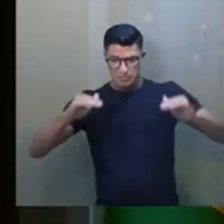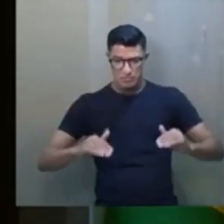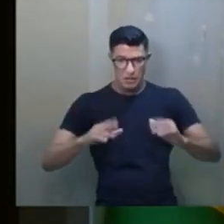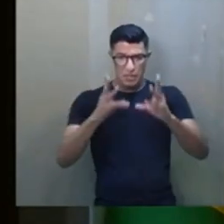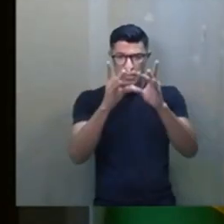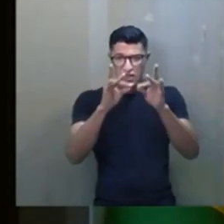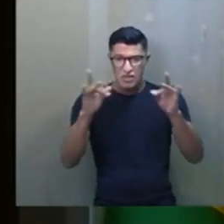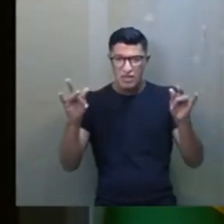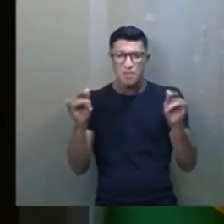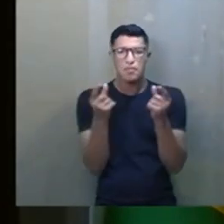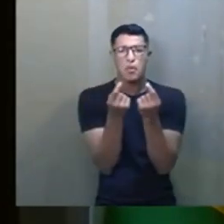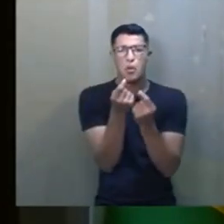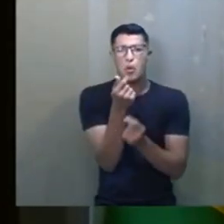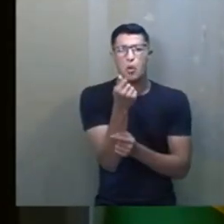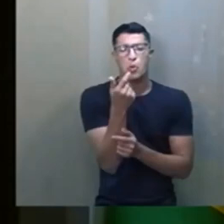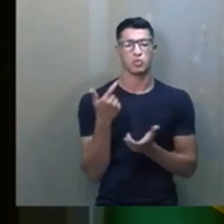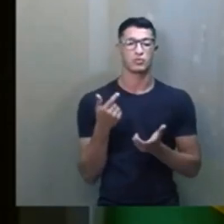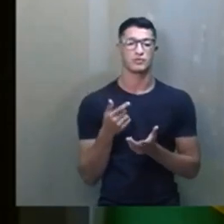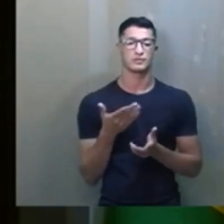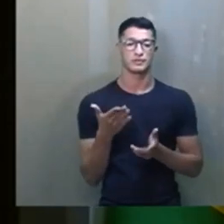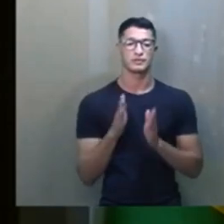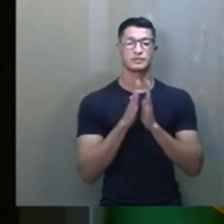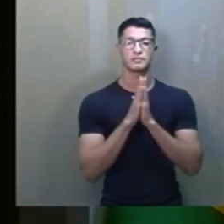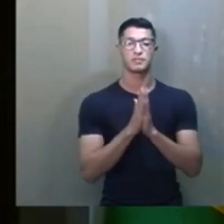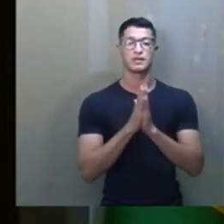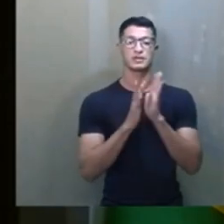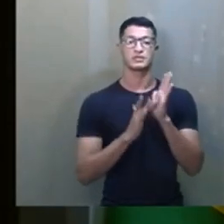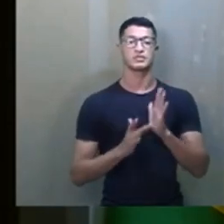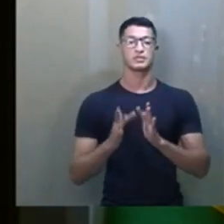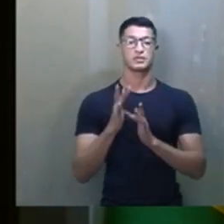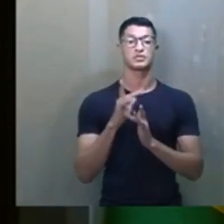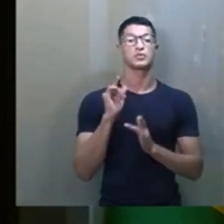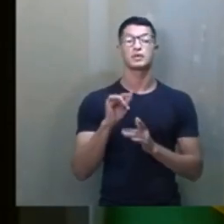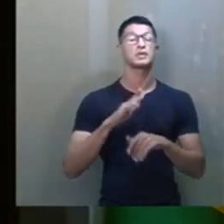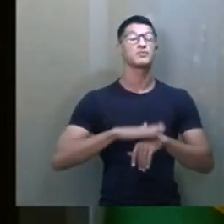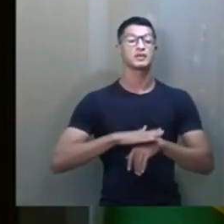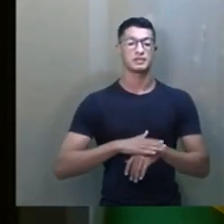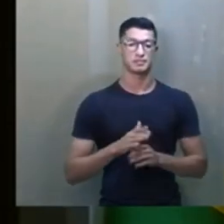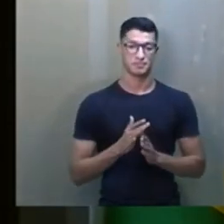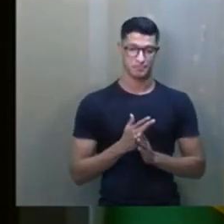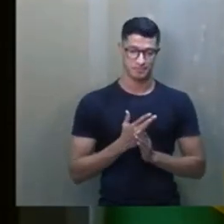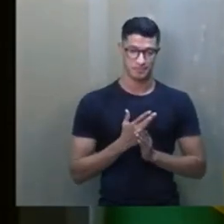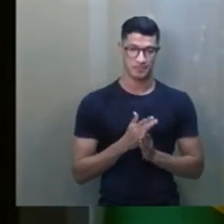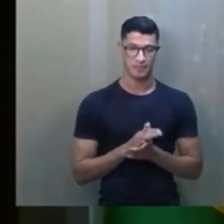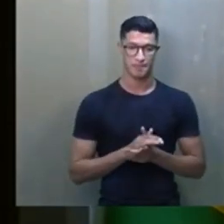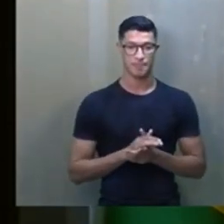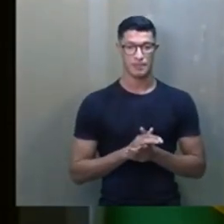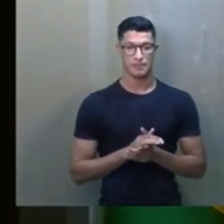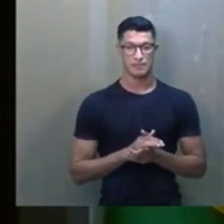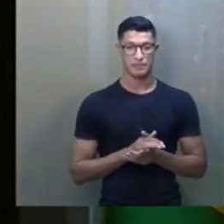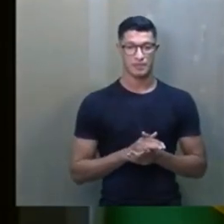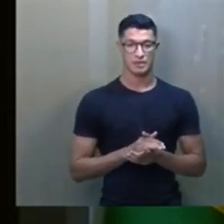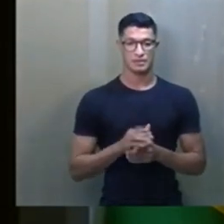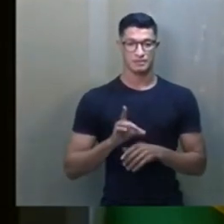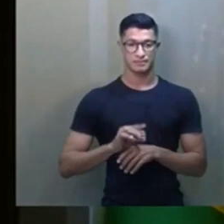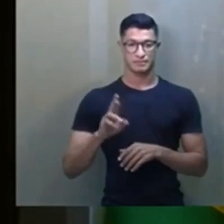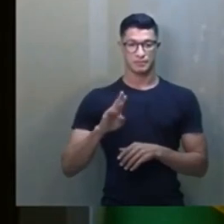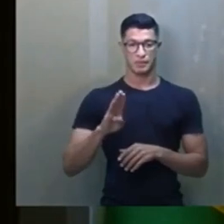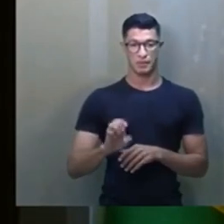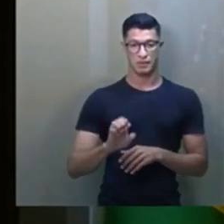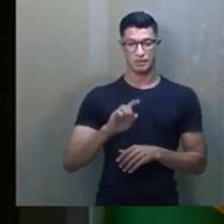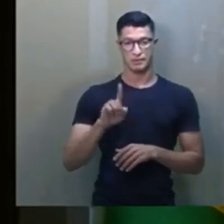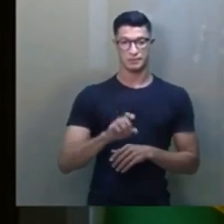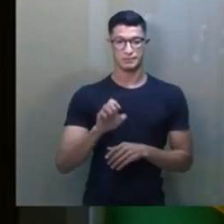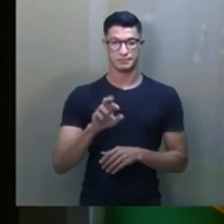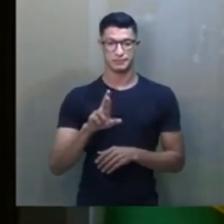minguado. E ele roga a Jesus sobre o que ele deve fazer. E aí, doutor Bezerra de Menezes,